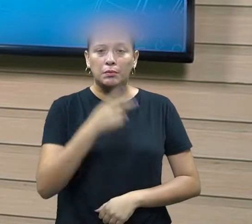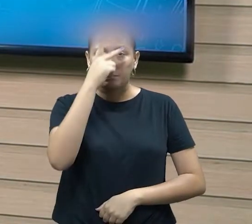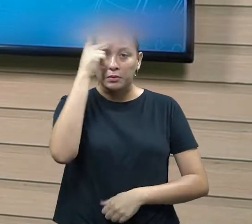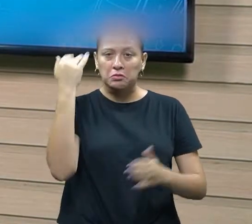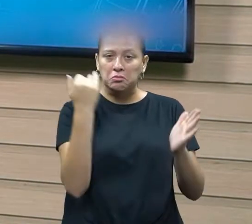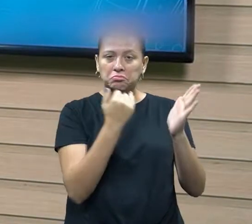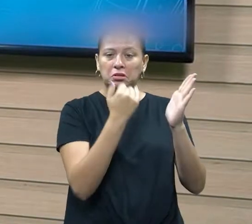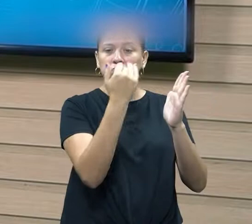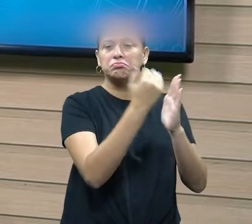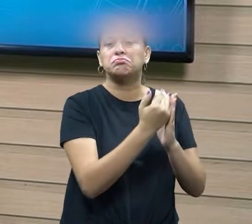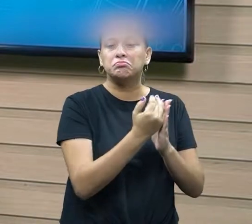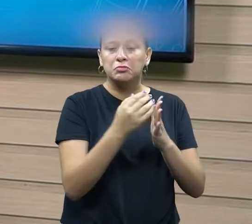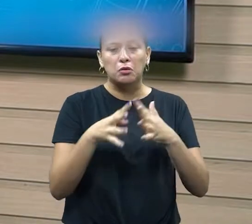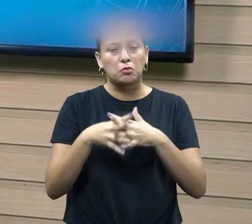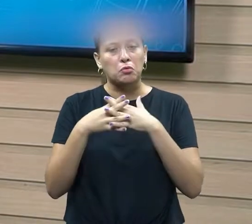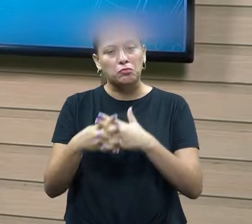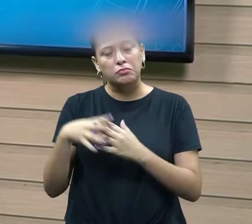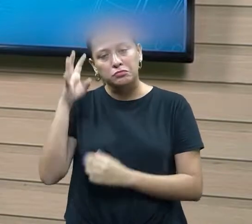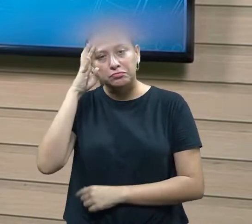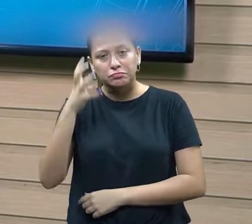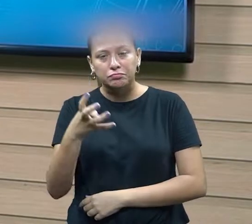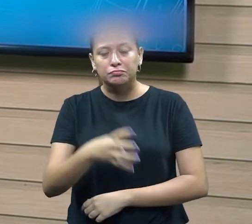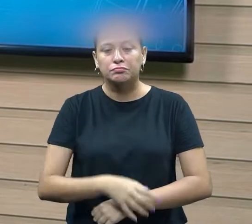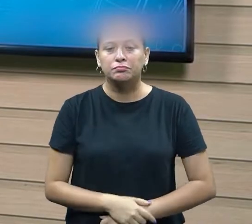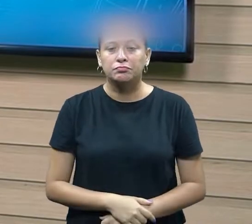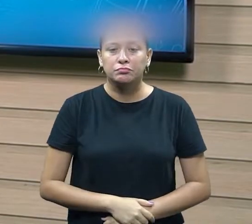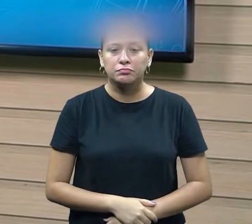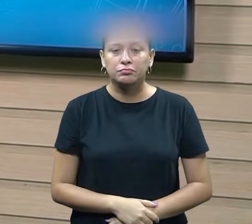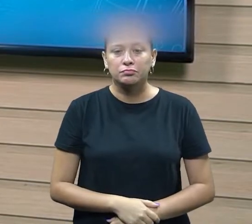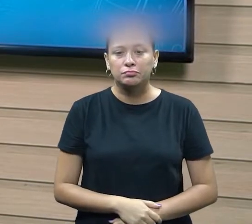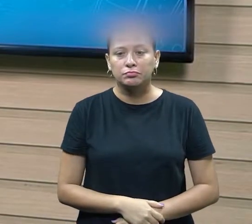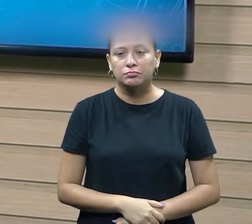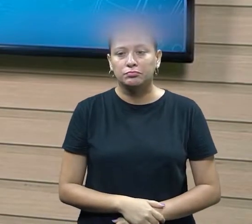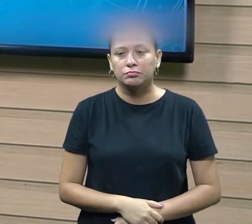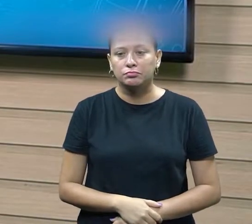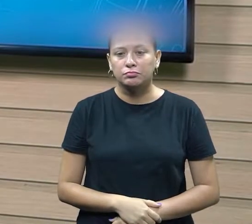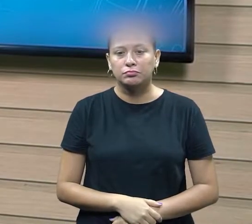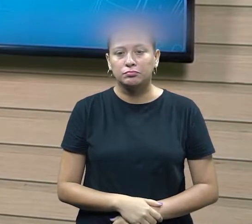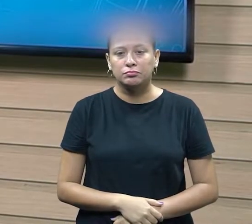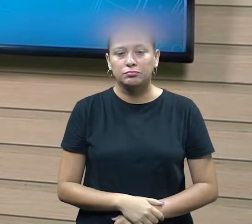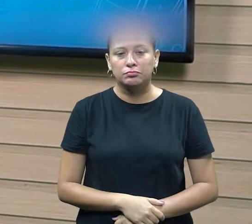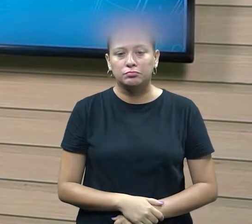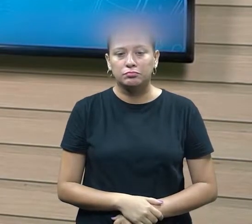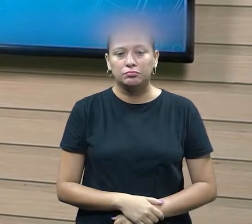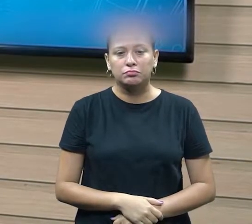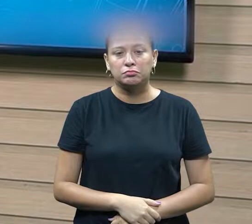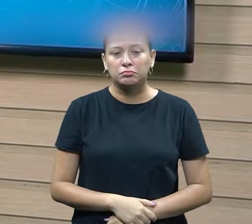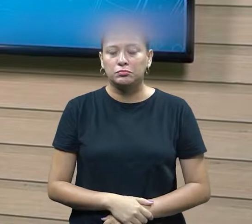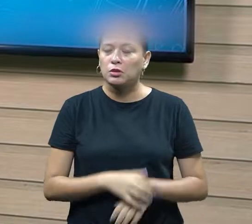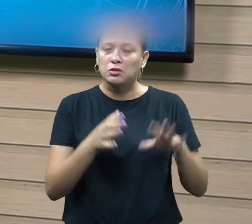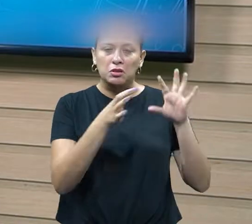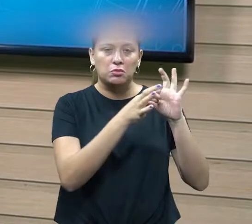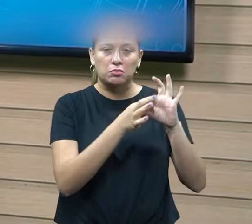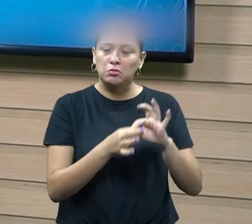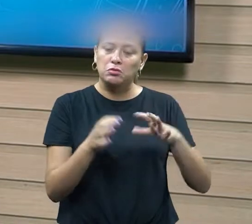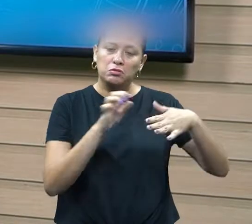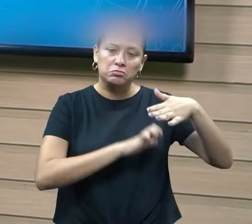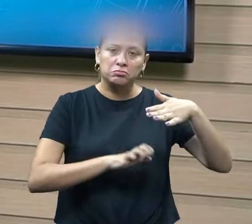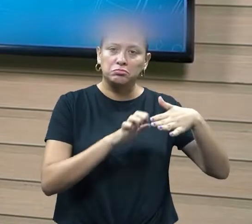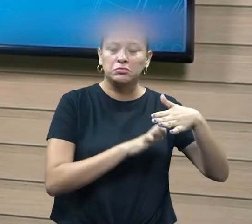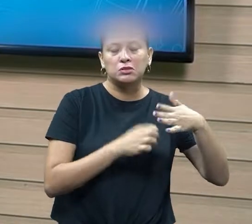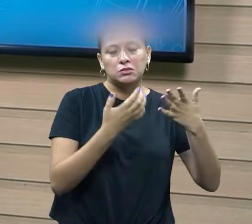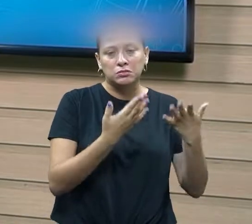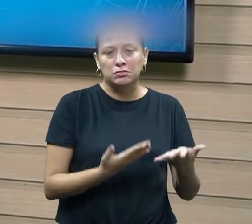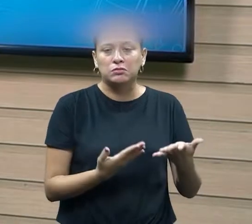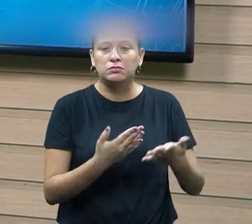autoridade ela resolva um conflito existente e ela pode ser tanto dentro desses horas mesmo